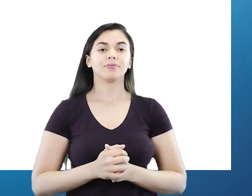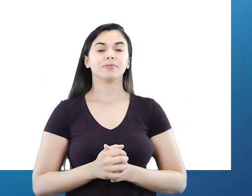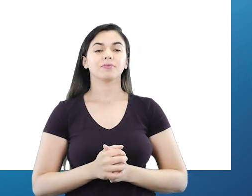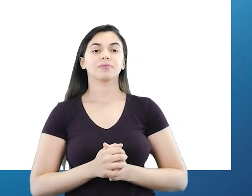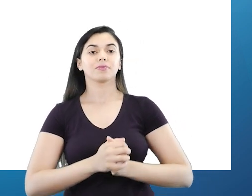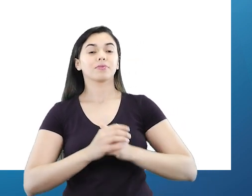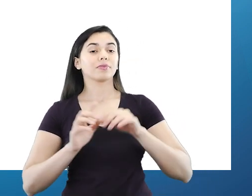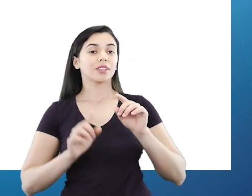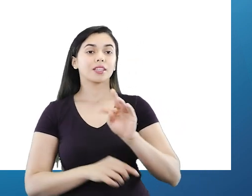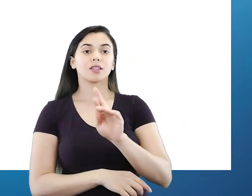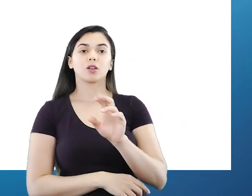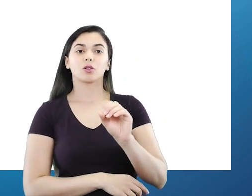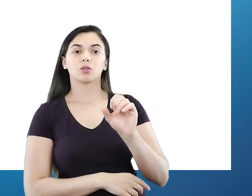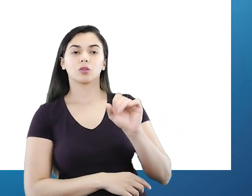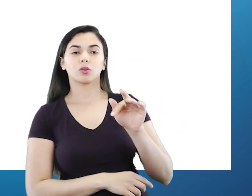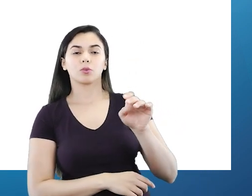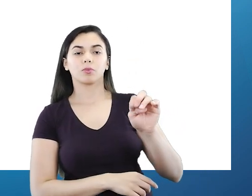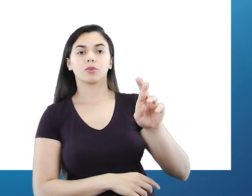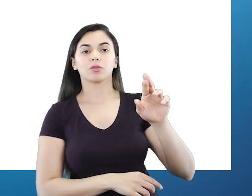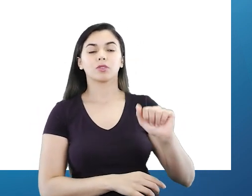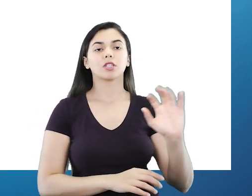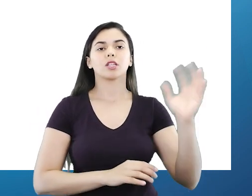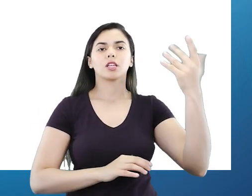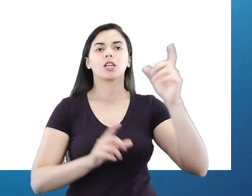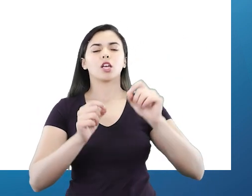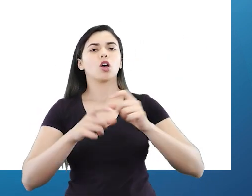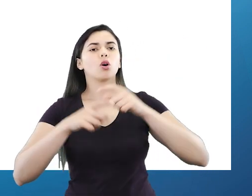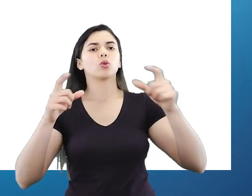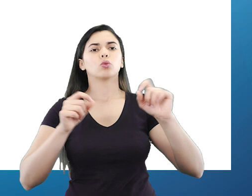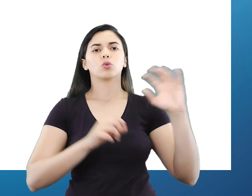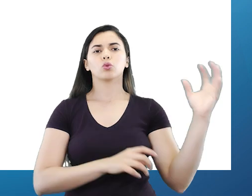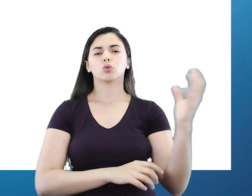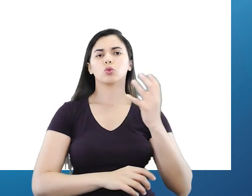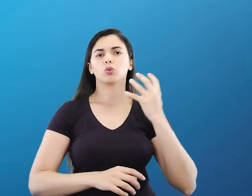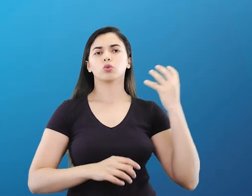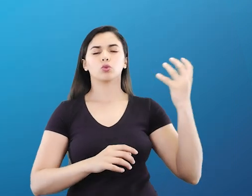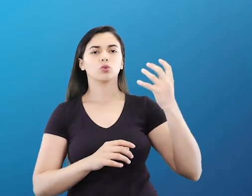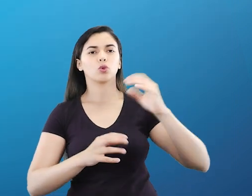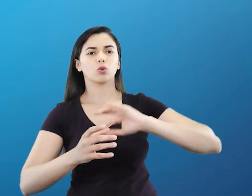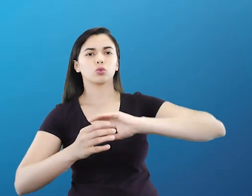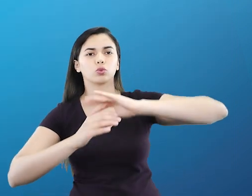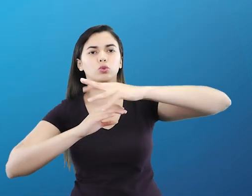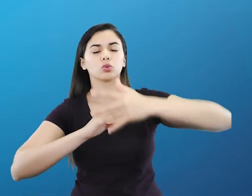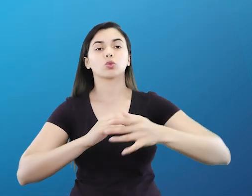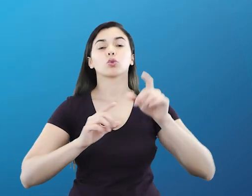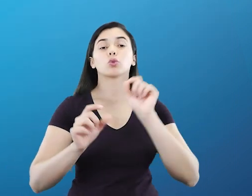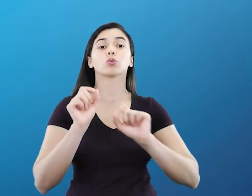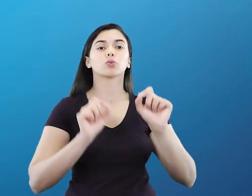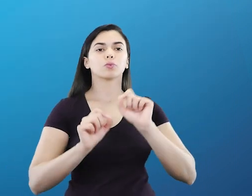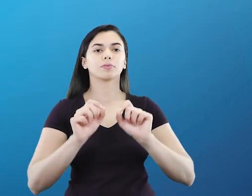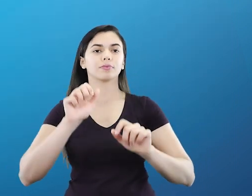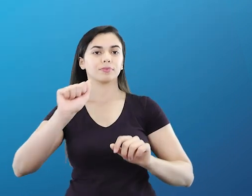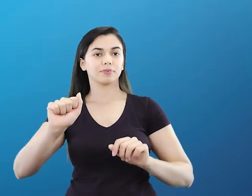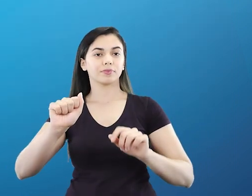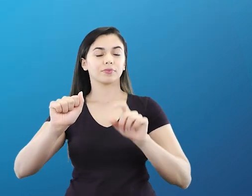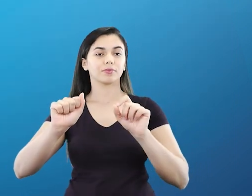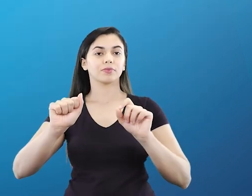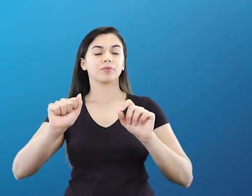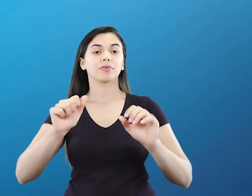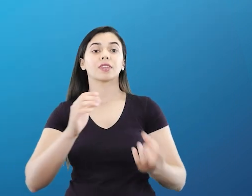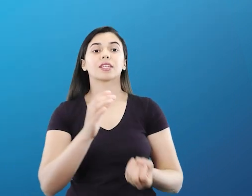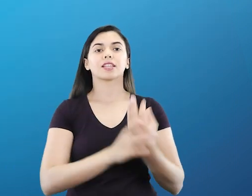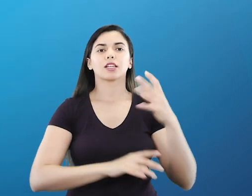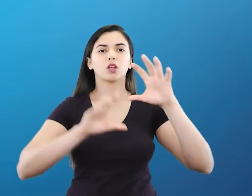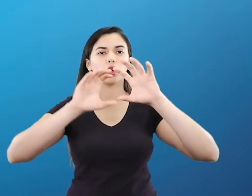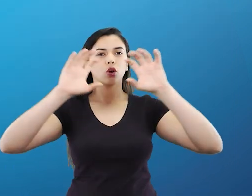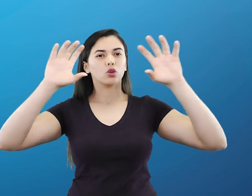troposfera é a camada em que ocorre a maior parte dos fenômenos atmosféricos terrestres. Um desses fenômenos é a... Letra A, formação de